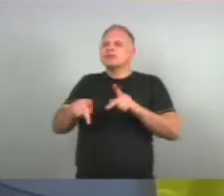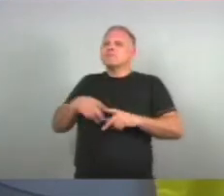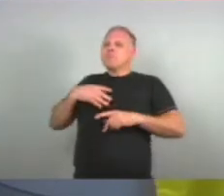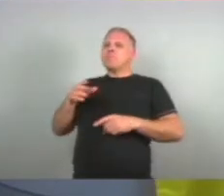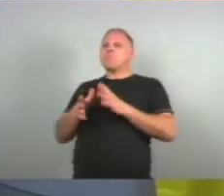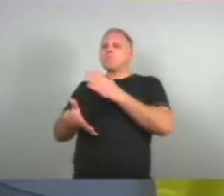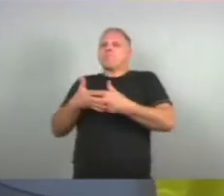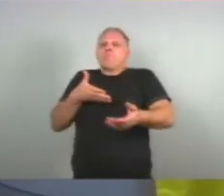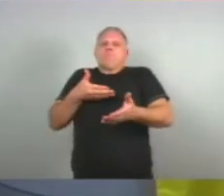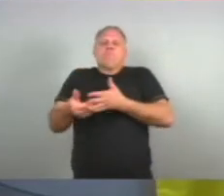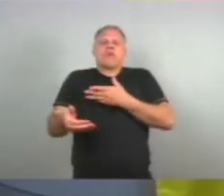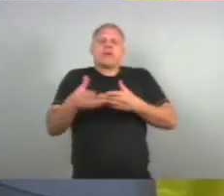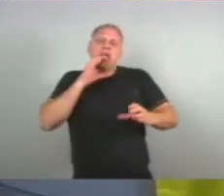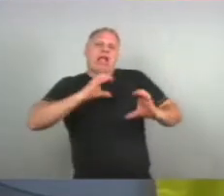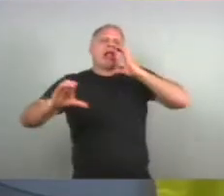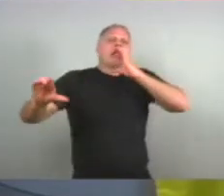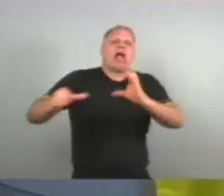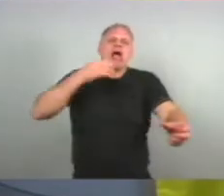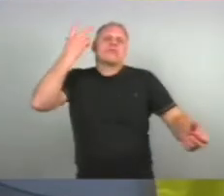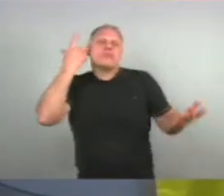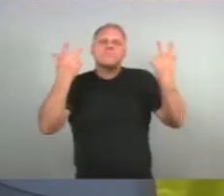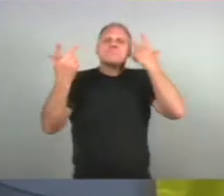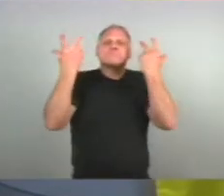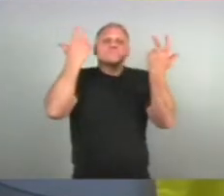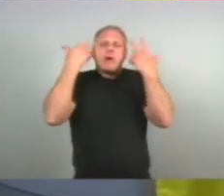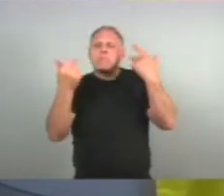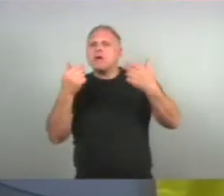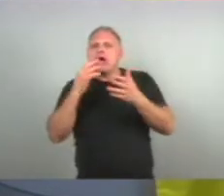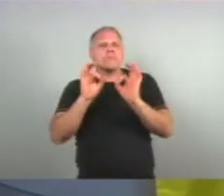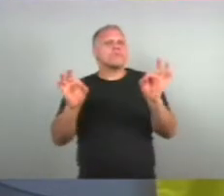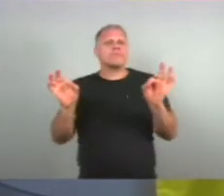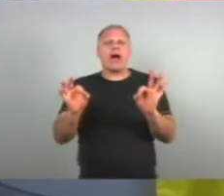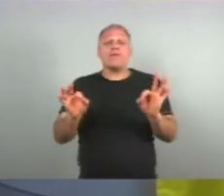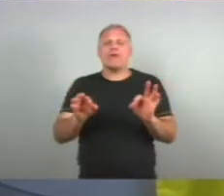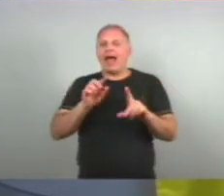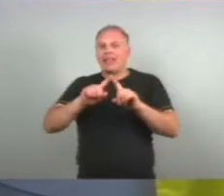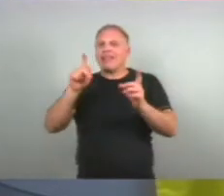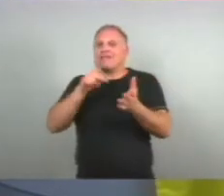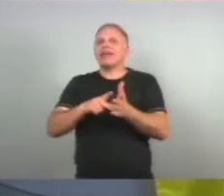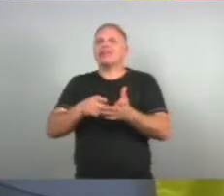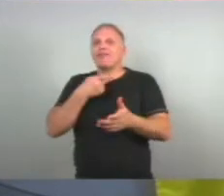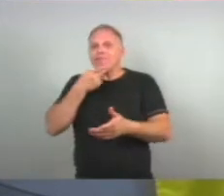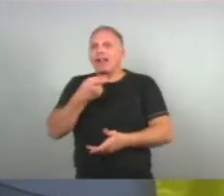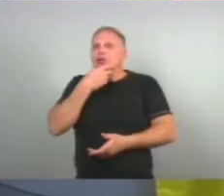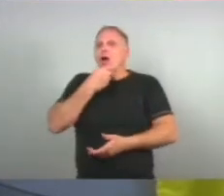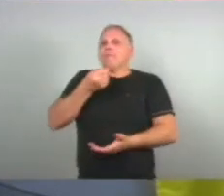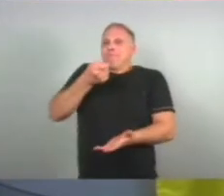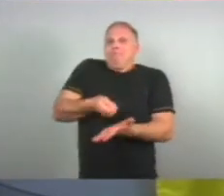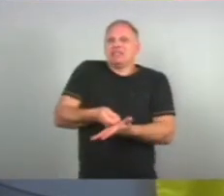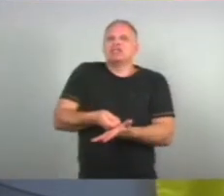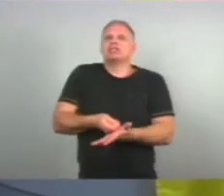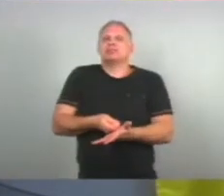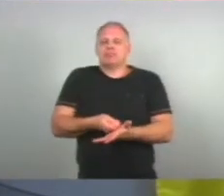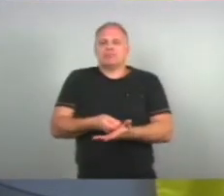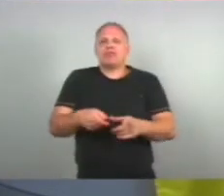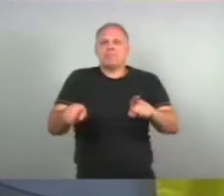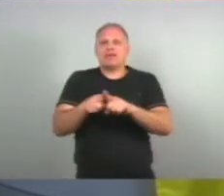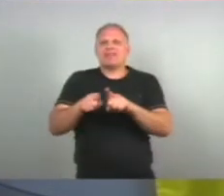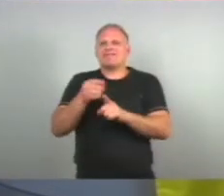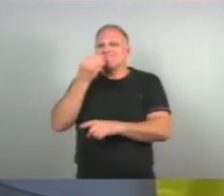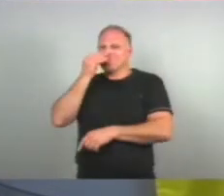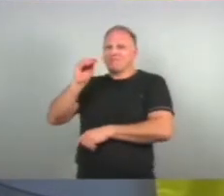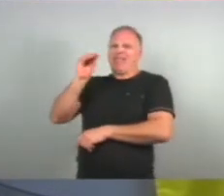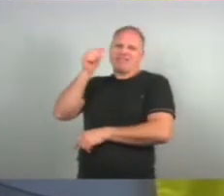junto E não se dá conta Que tá fazendo alusão A questão do machismo Do machismo Da depreciação Da mulher